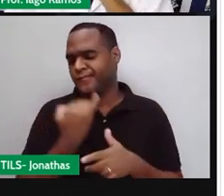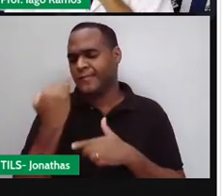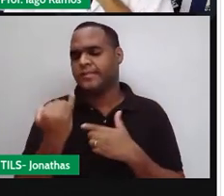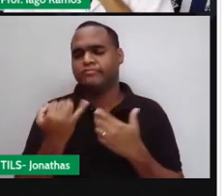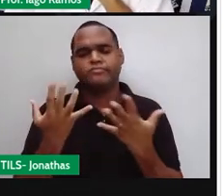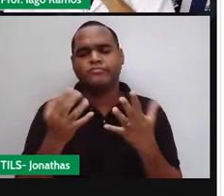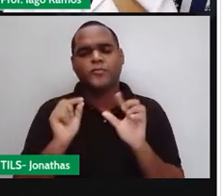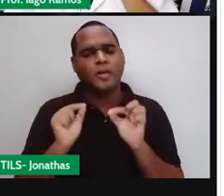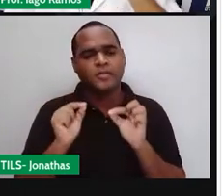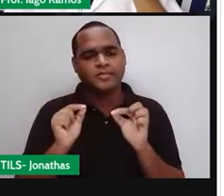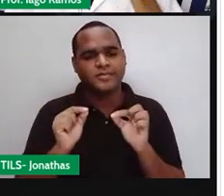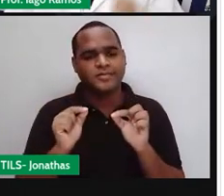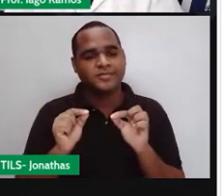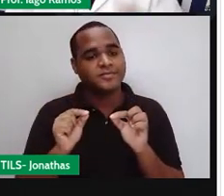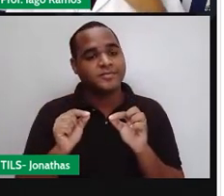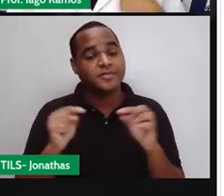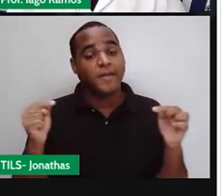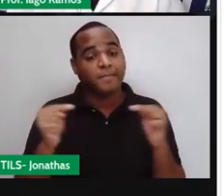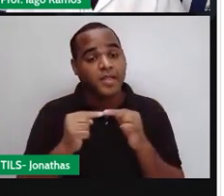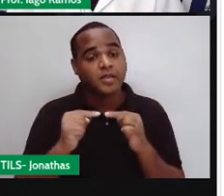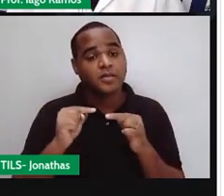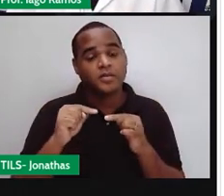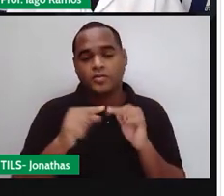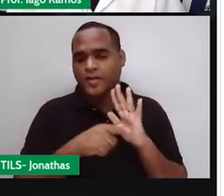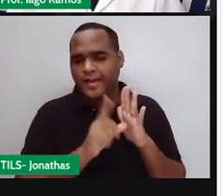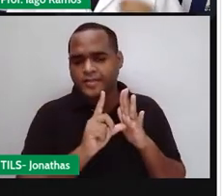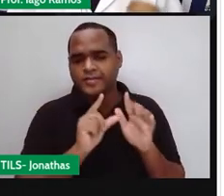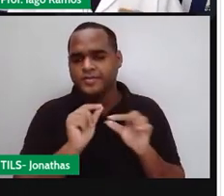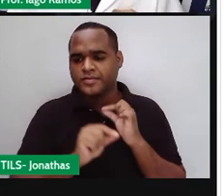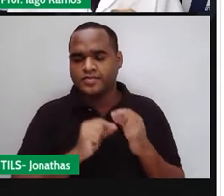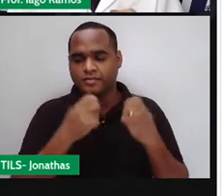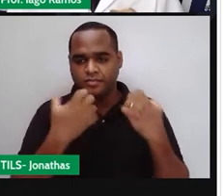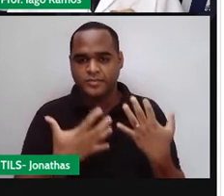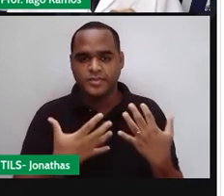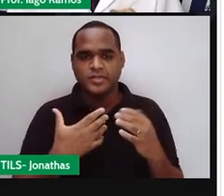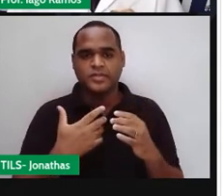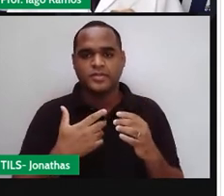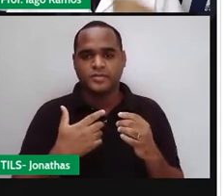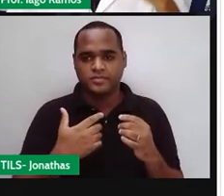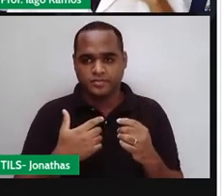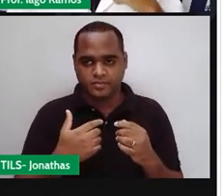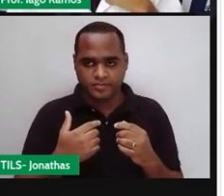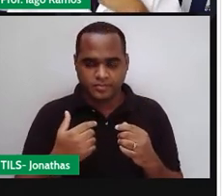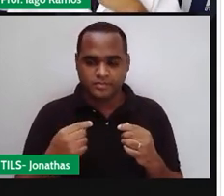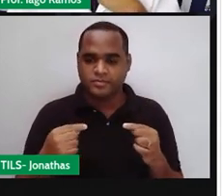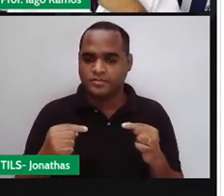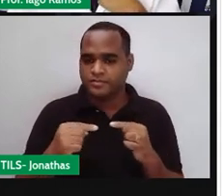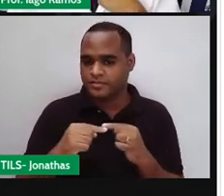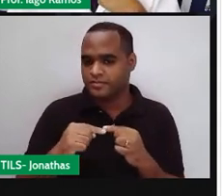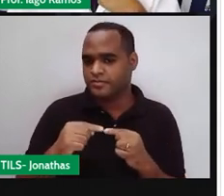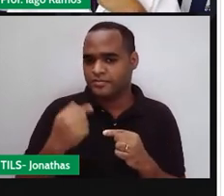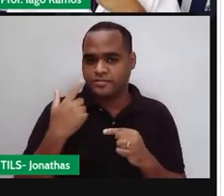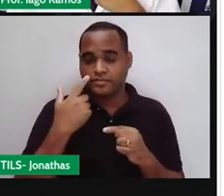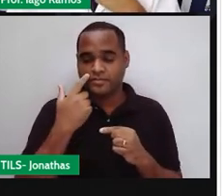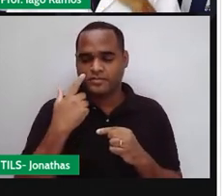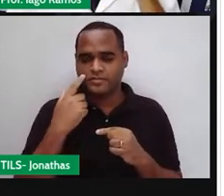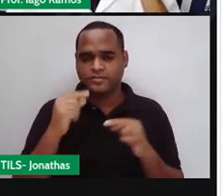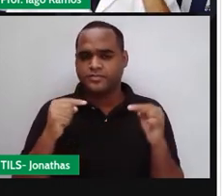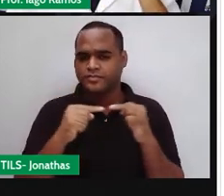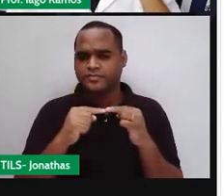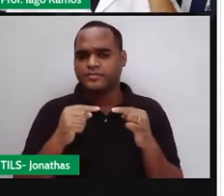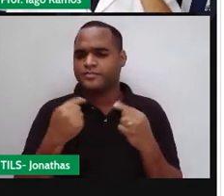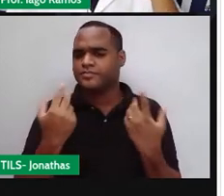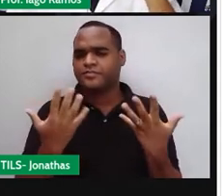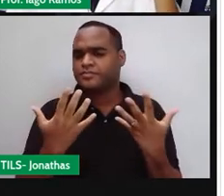percebeu? Qual foi a operação que a gente viu antes dessa? Foi a multiplicação. E lá na multiplicação, como